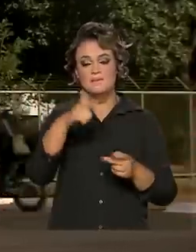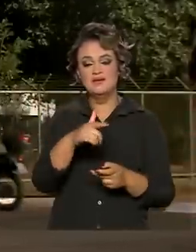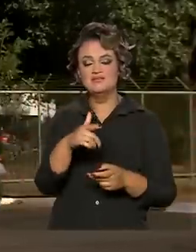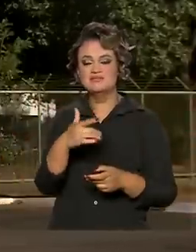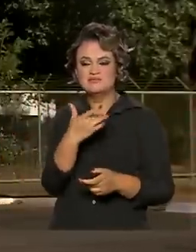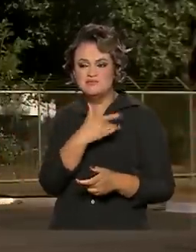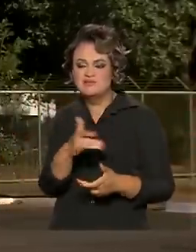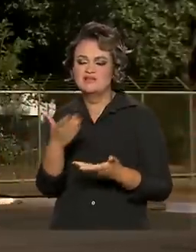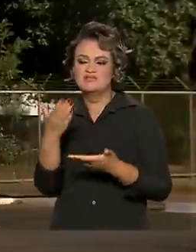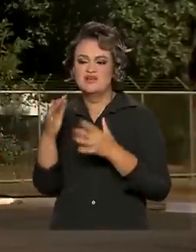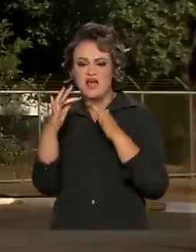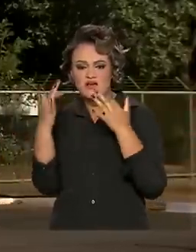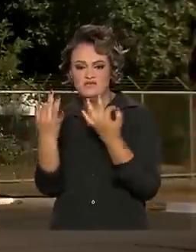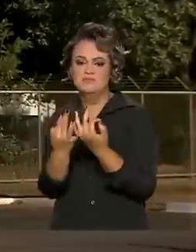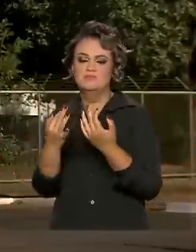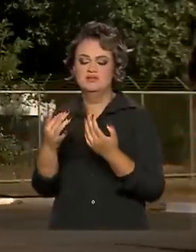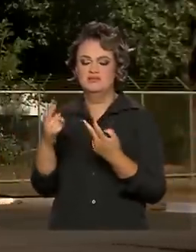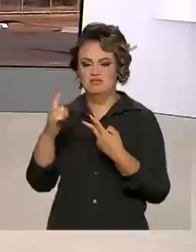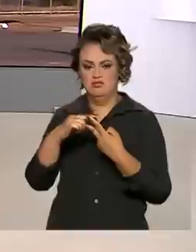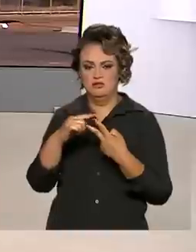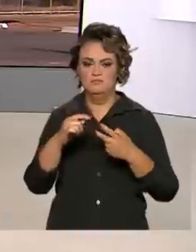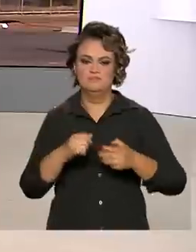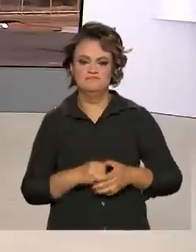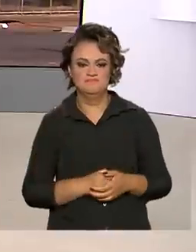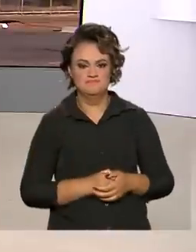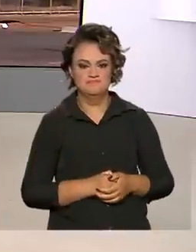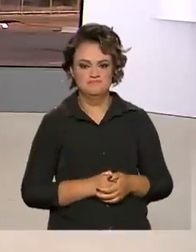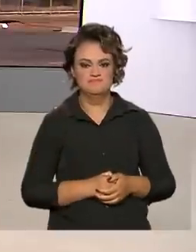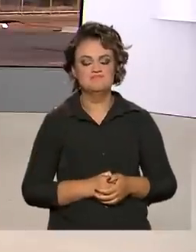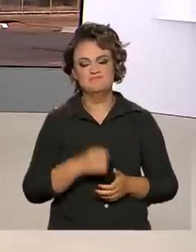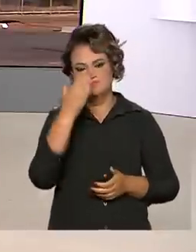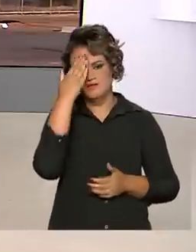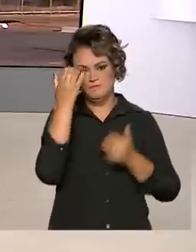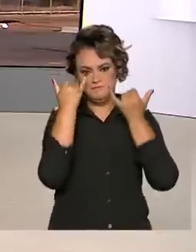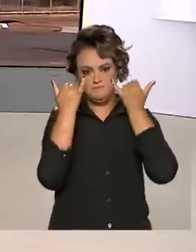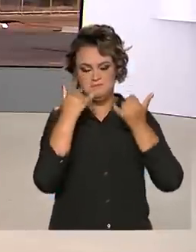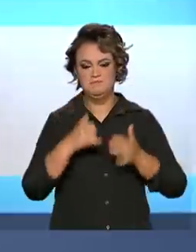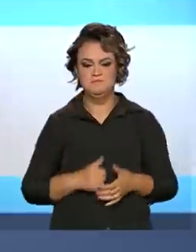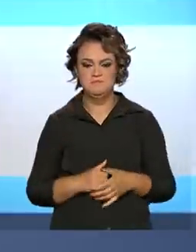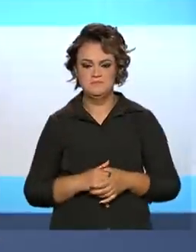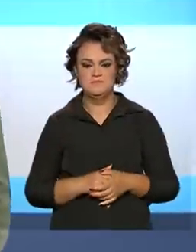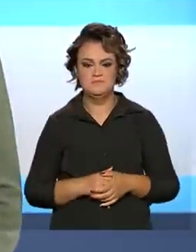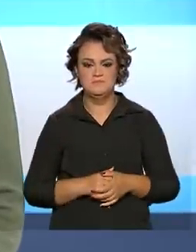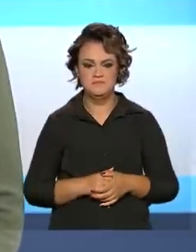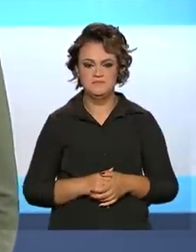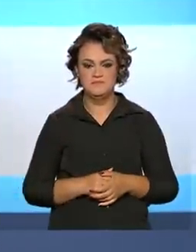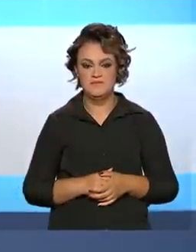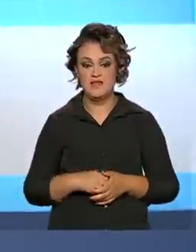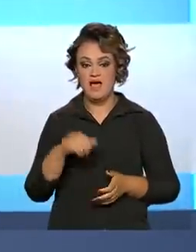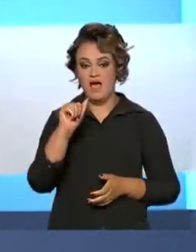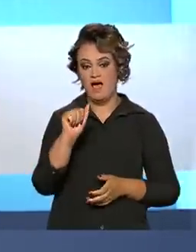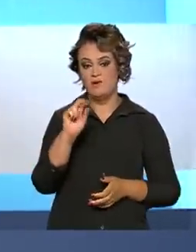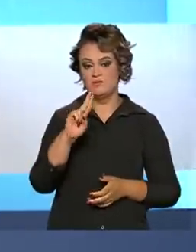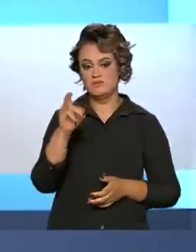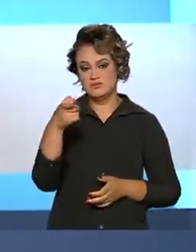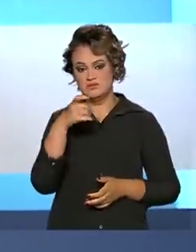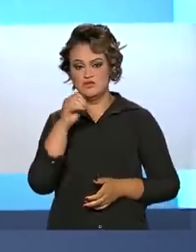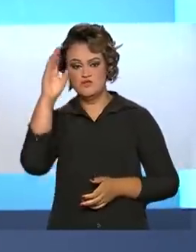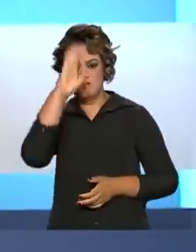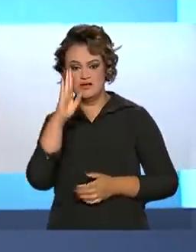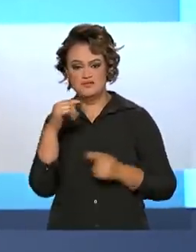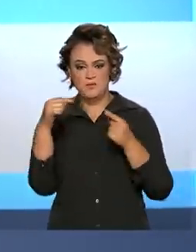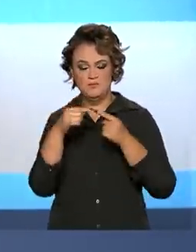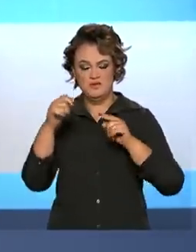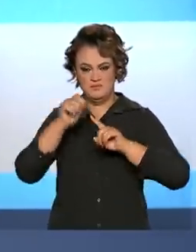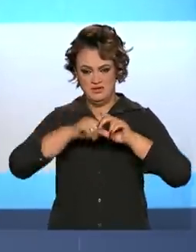familiares e colegas do indigenista. Obrigada, Glauco. O Auxílio Brasil, referente a